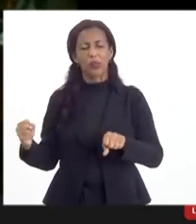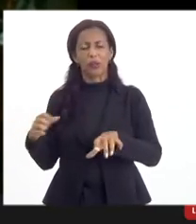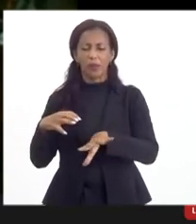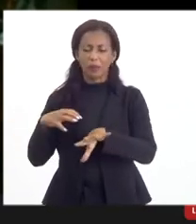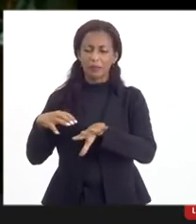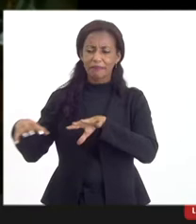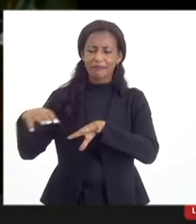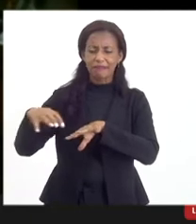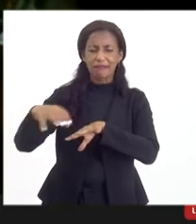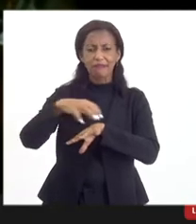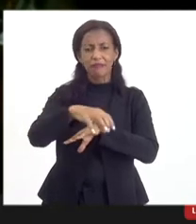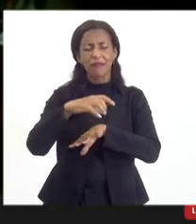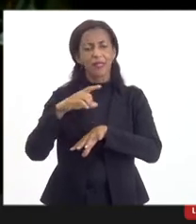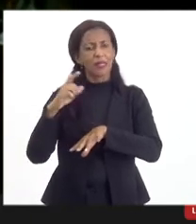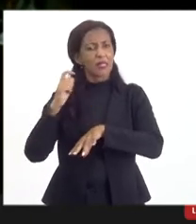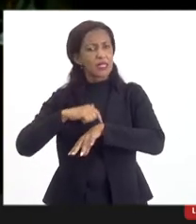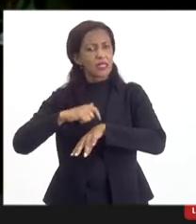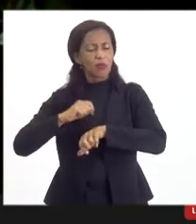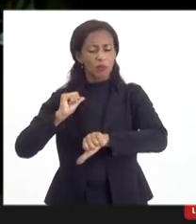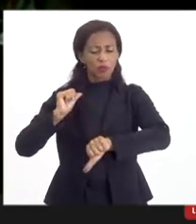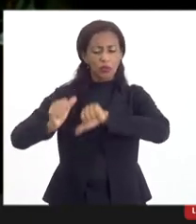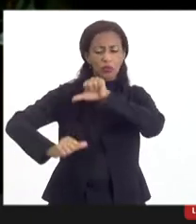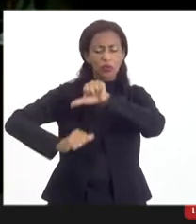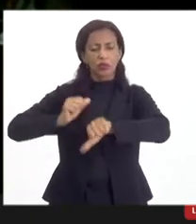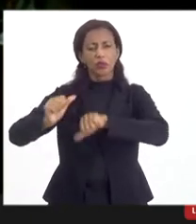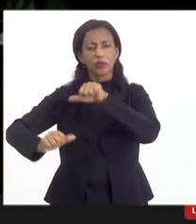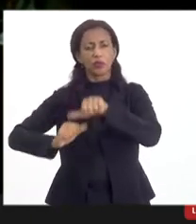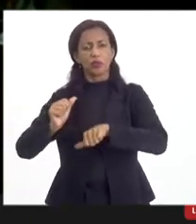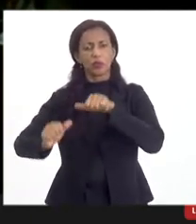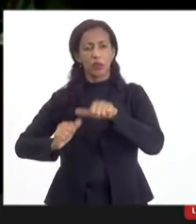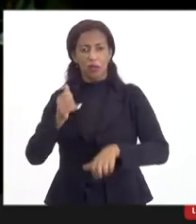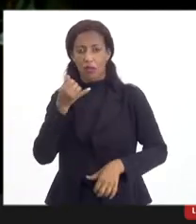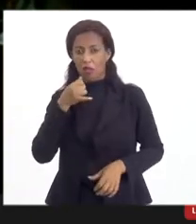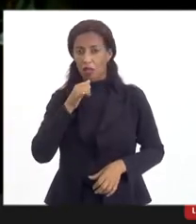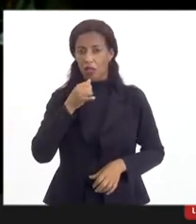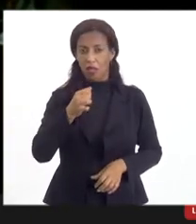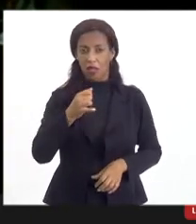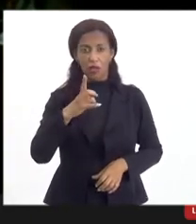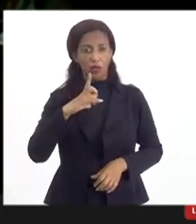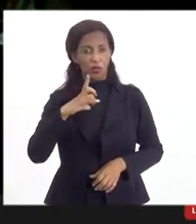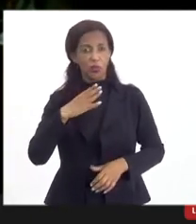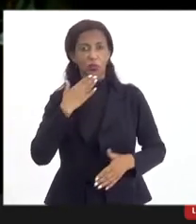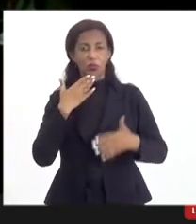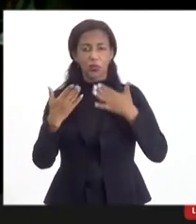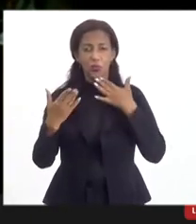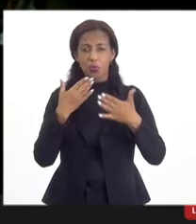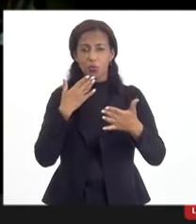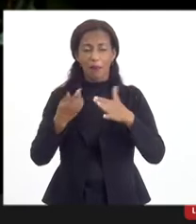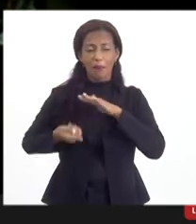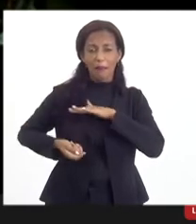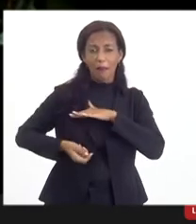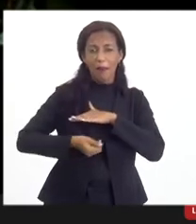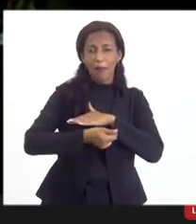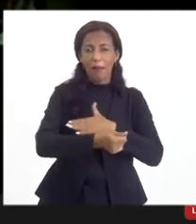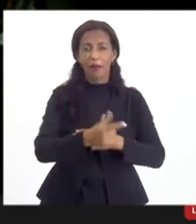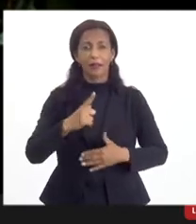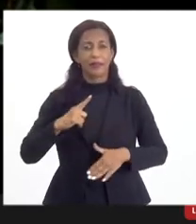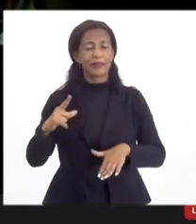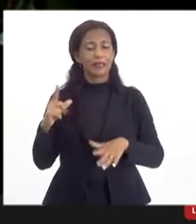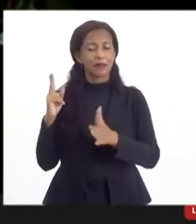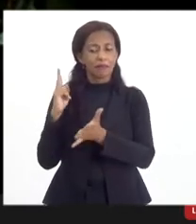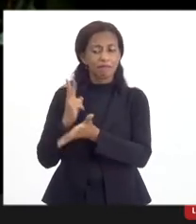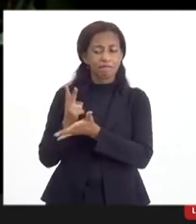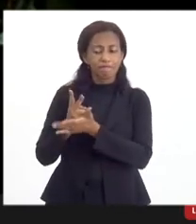fase agora de transição energética, né? Nós temos uma gama muito grande de investimentos que tem o mesmo